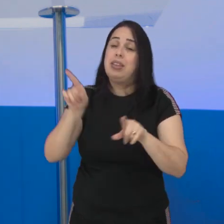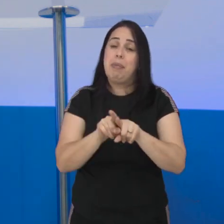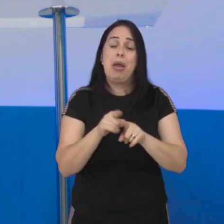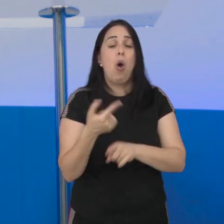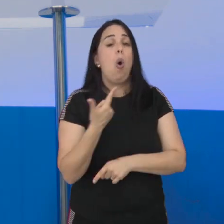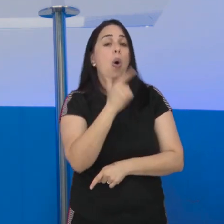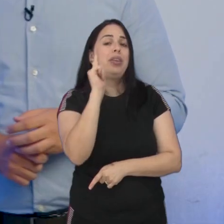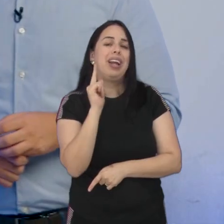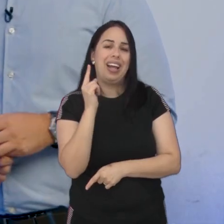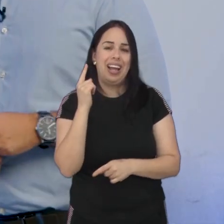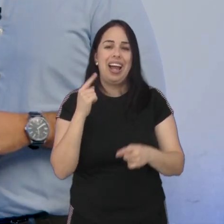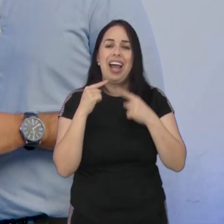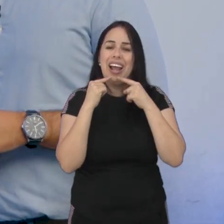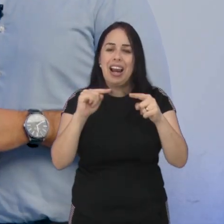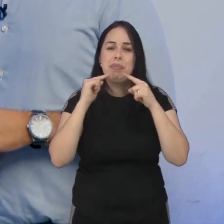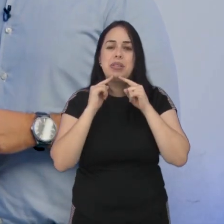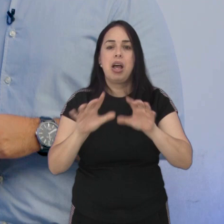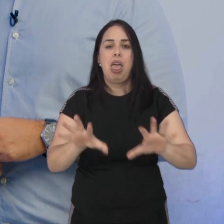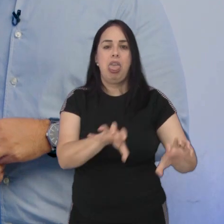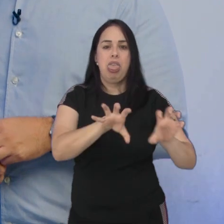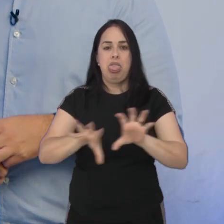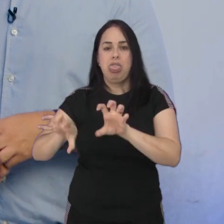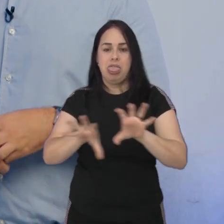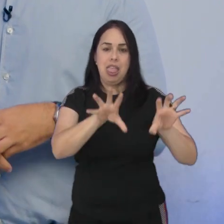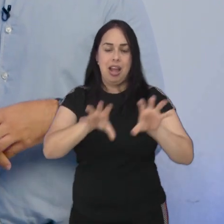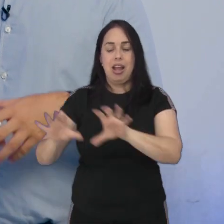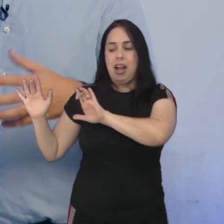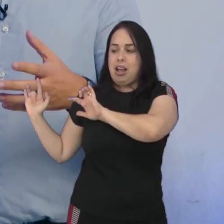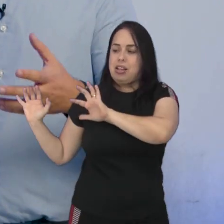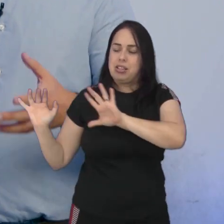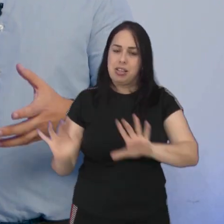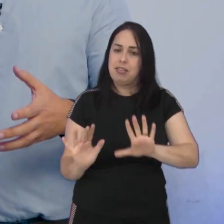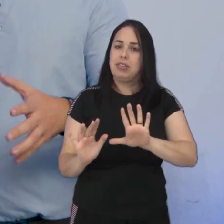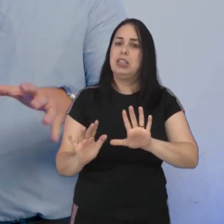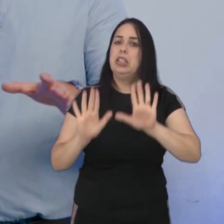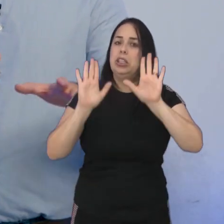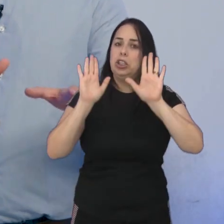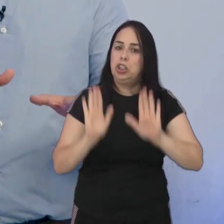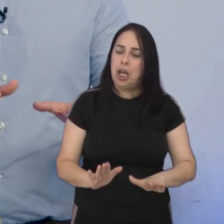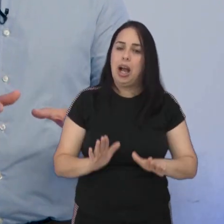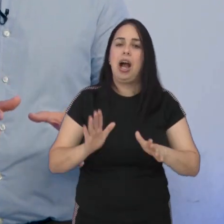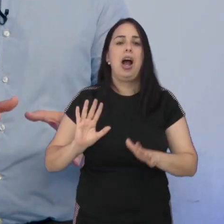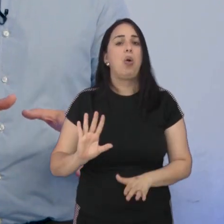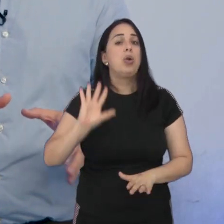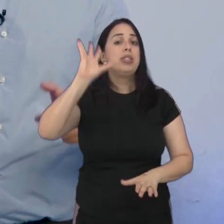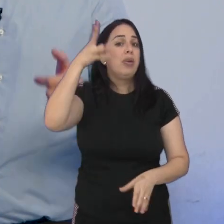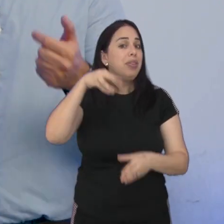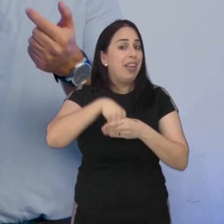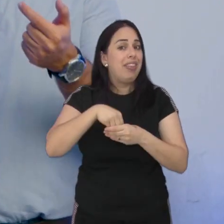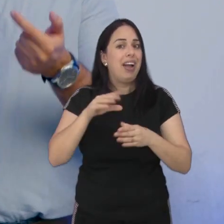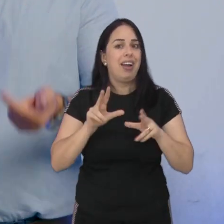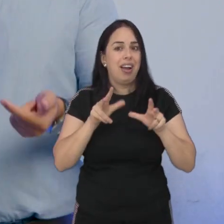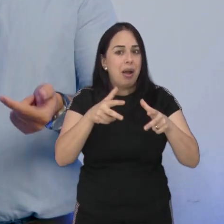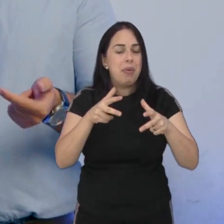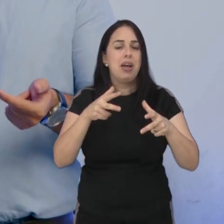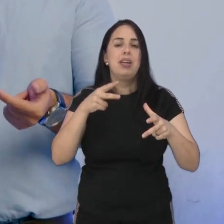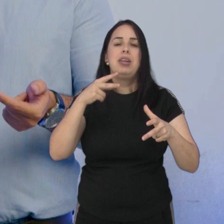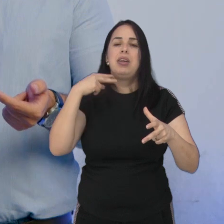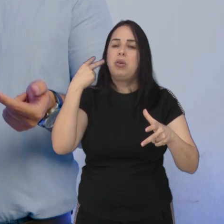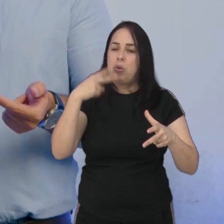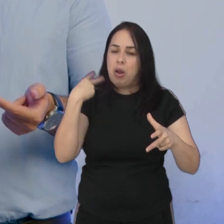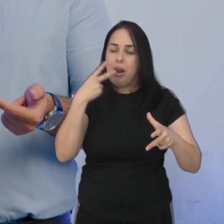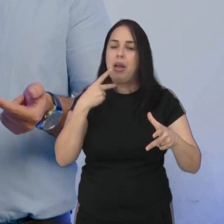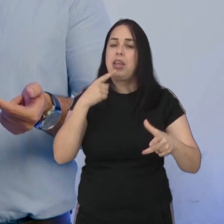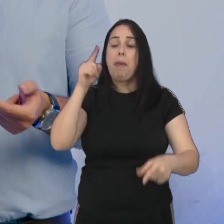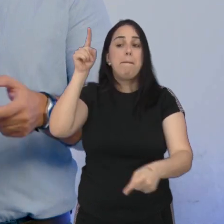os fluxos. Essas aglomerações, muitas vezes irregulares, foram alvo de debates aqui na Câmara, inclusive com projetos de